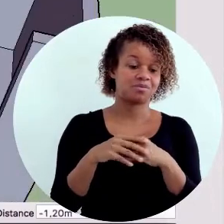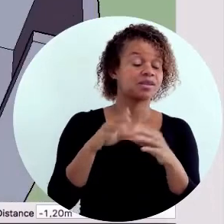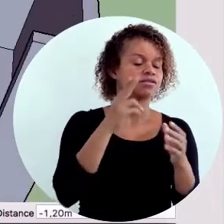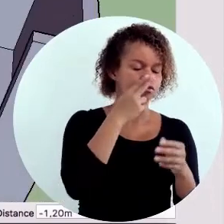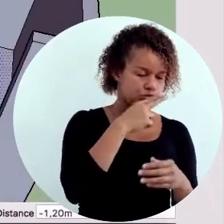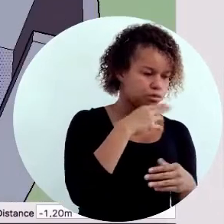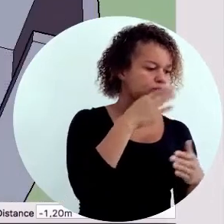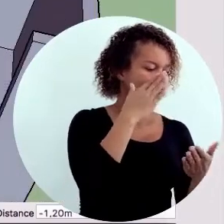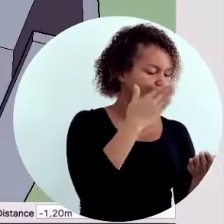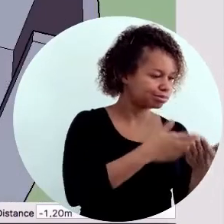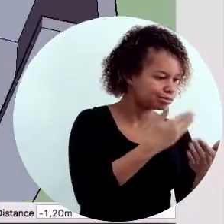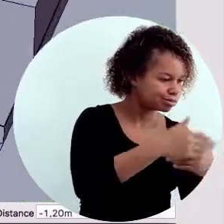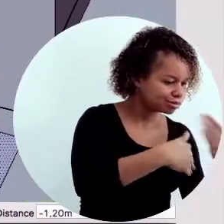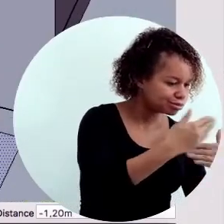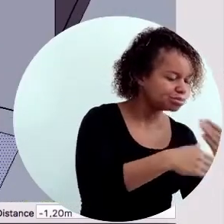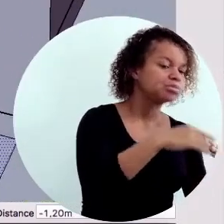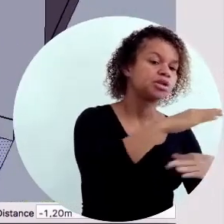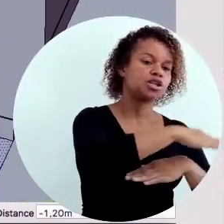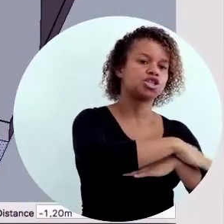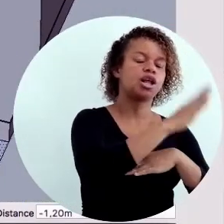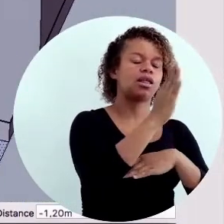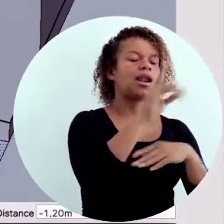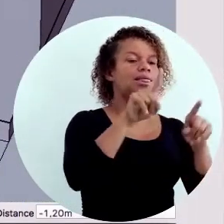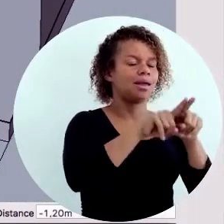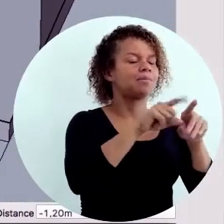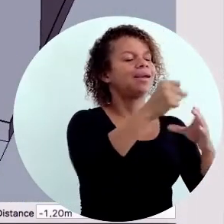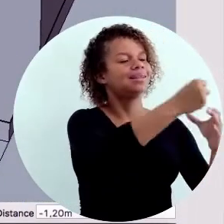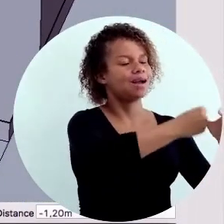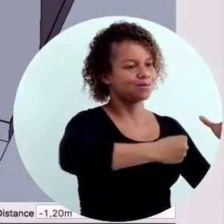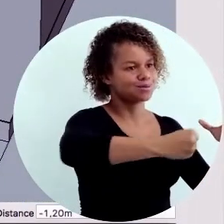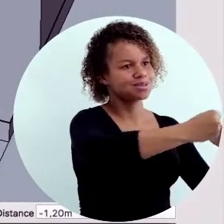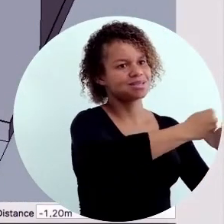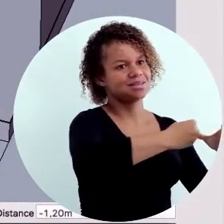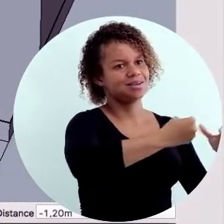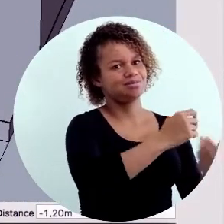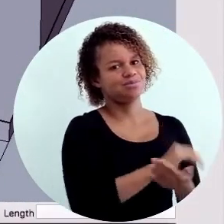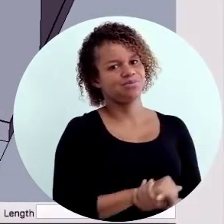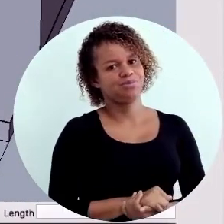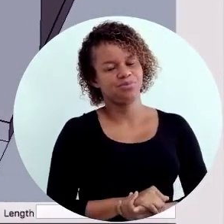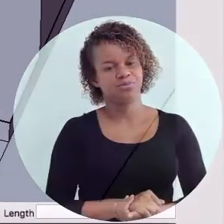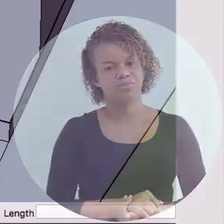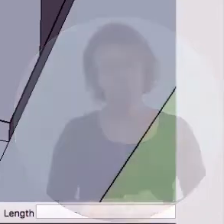E vou fazer o mesmo procedimento para a janela da cozinha.